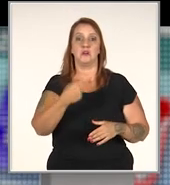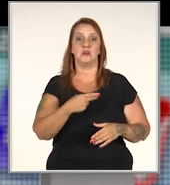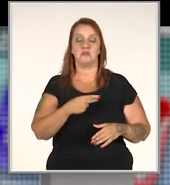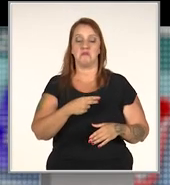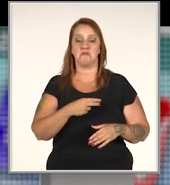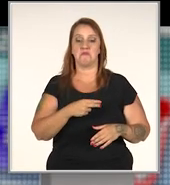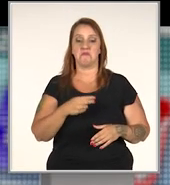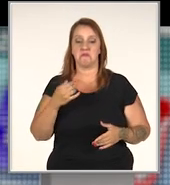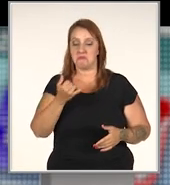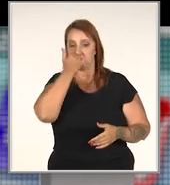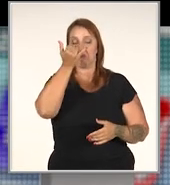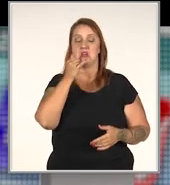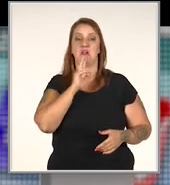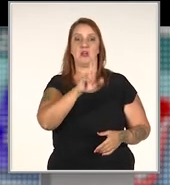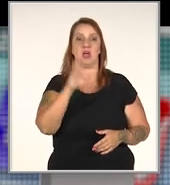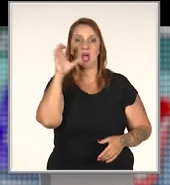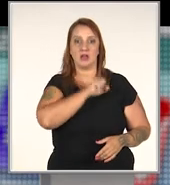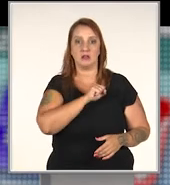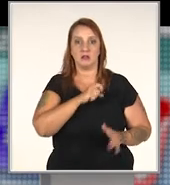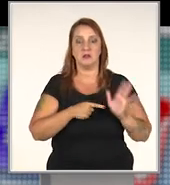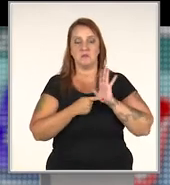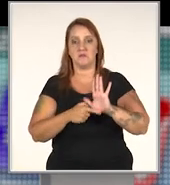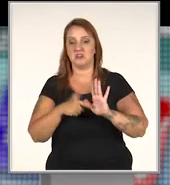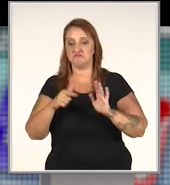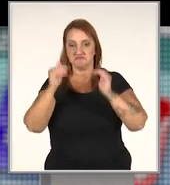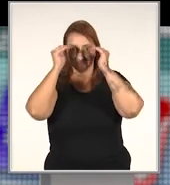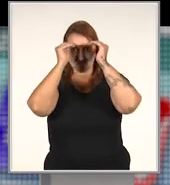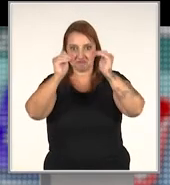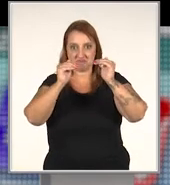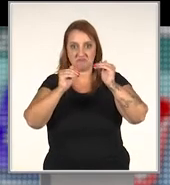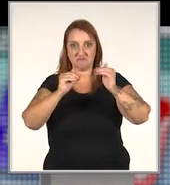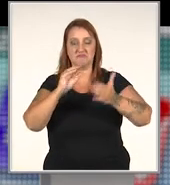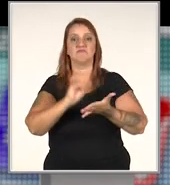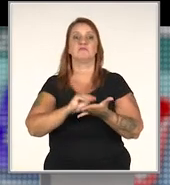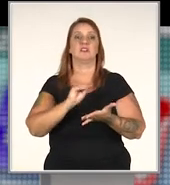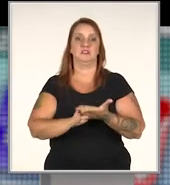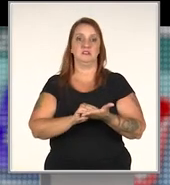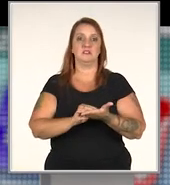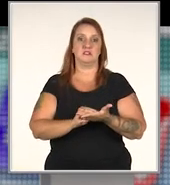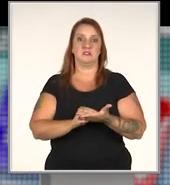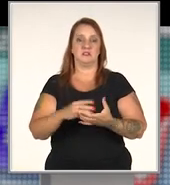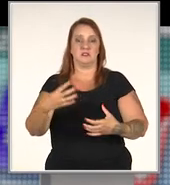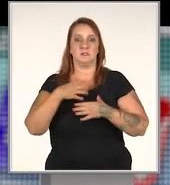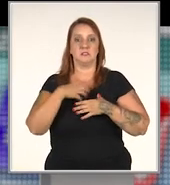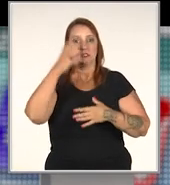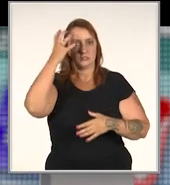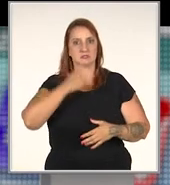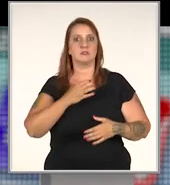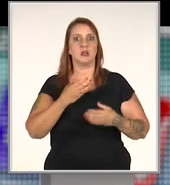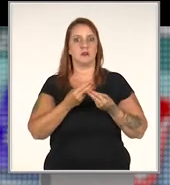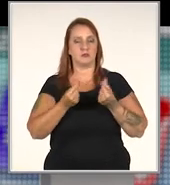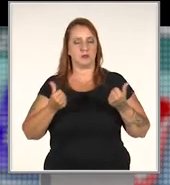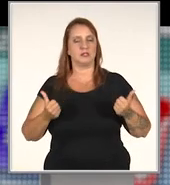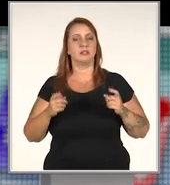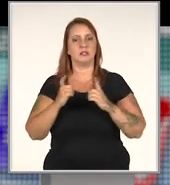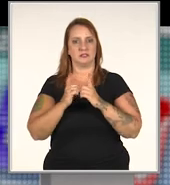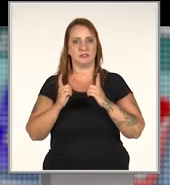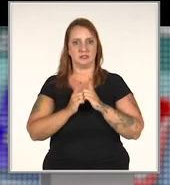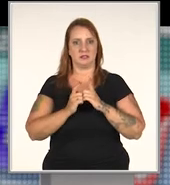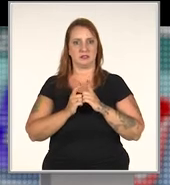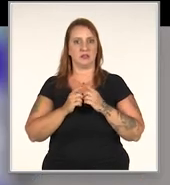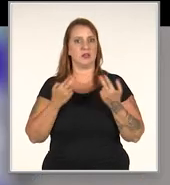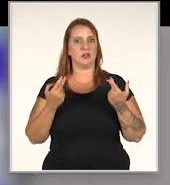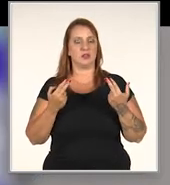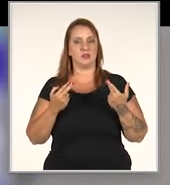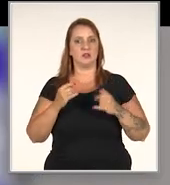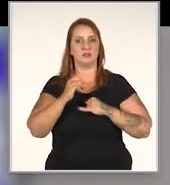responde de uma maneira equivocada, você está demonstrando esse desleixo. E aí impacta seriamente na qualidade do